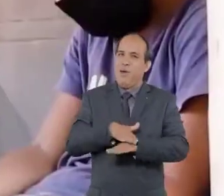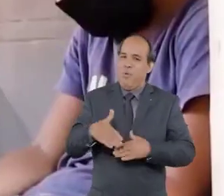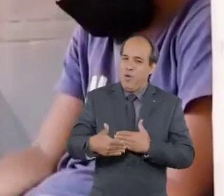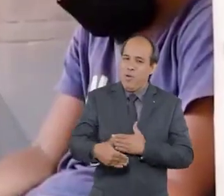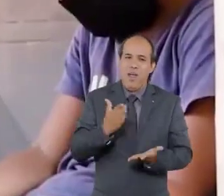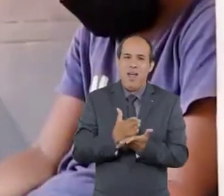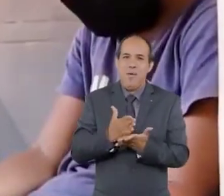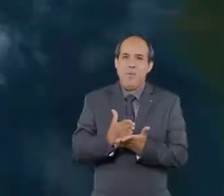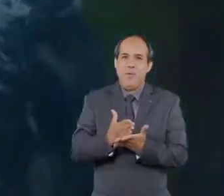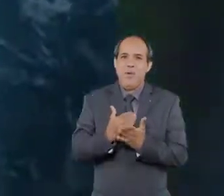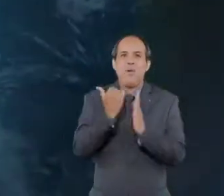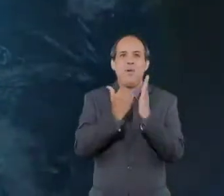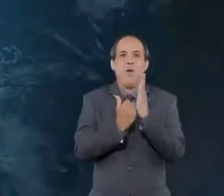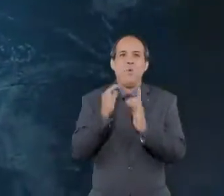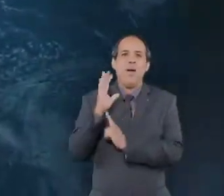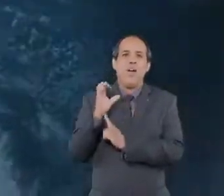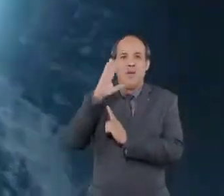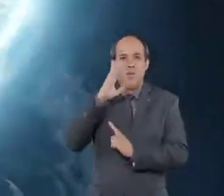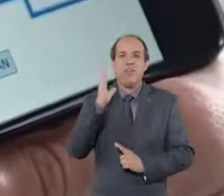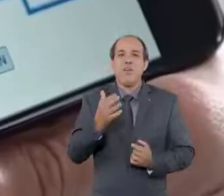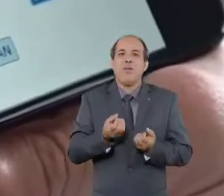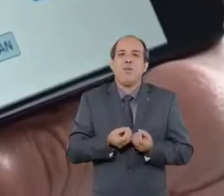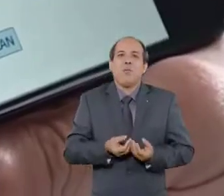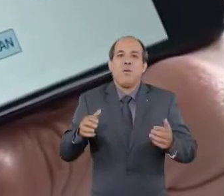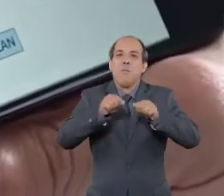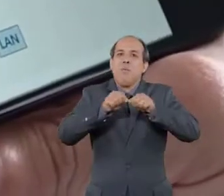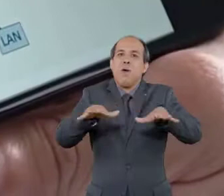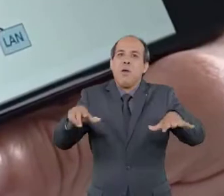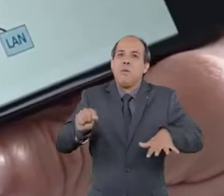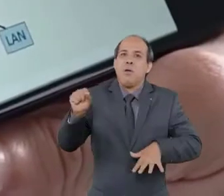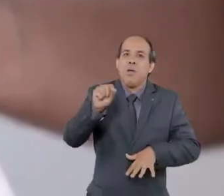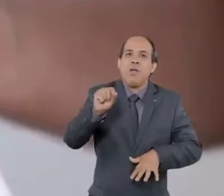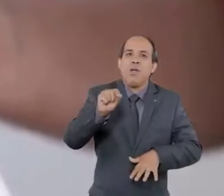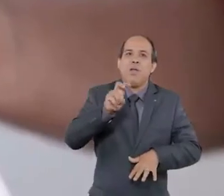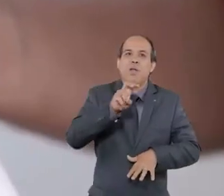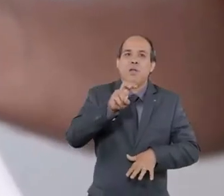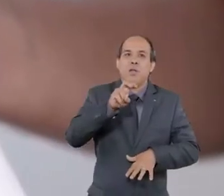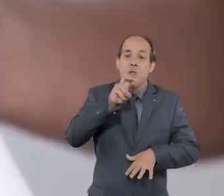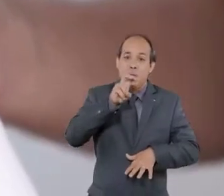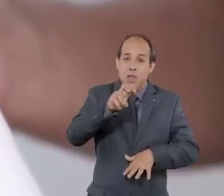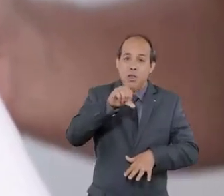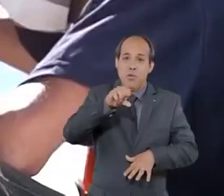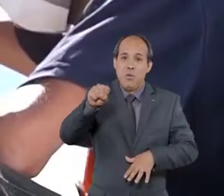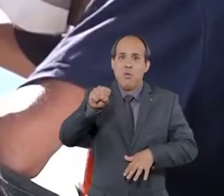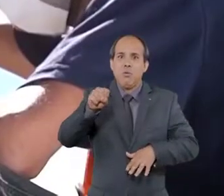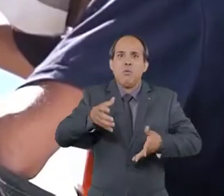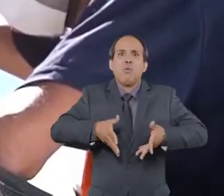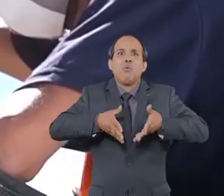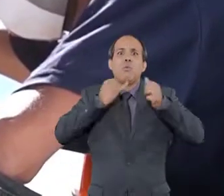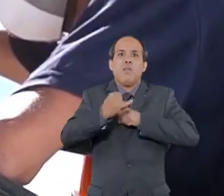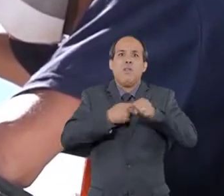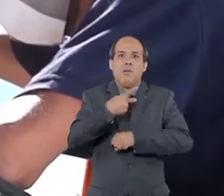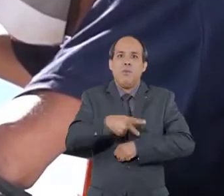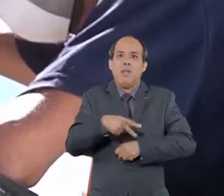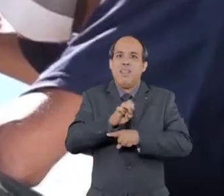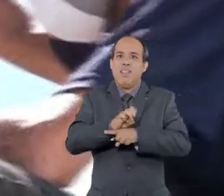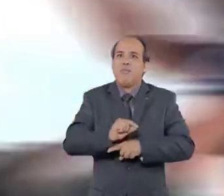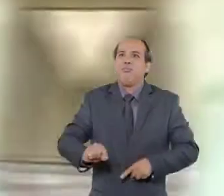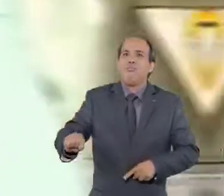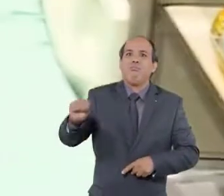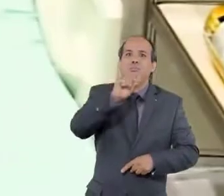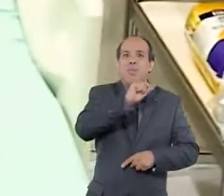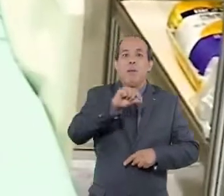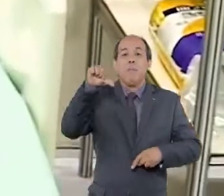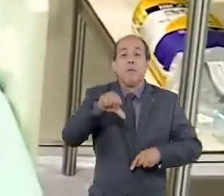Ela tá com os dias contados. O programa Wi-Fi Brasil já levou 598 pontos de conectividade em alta velocidade a Pernambuco.